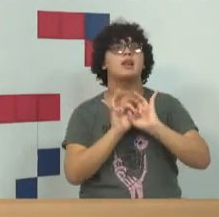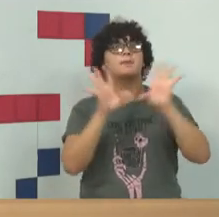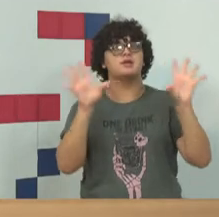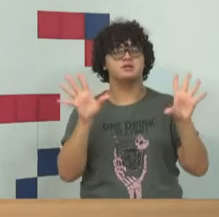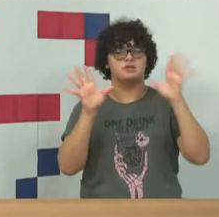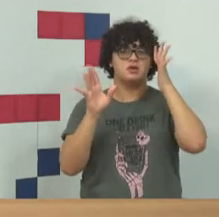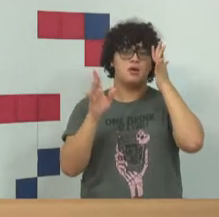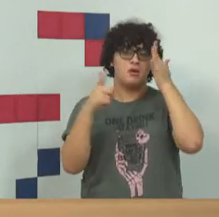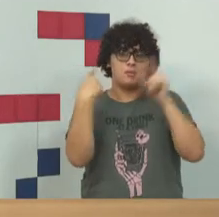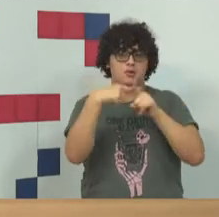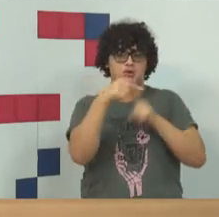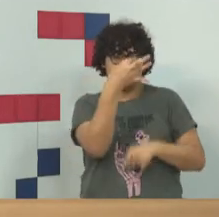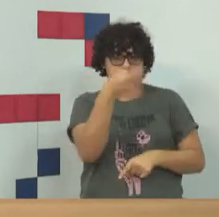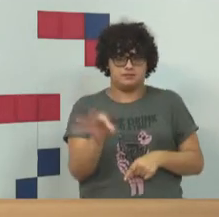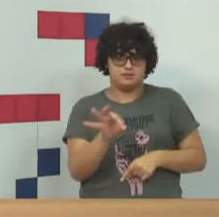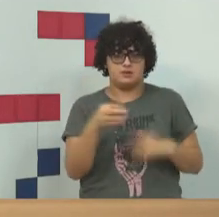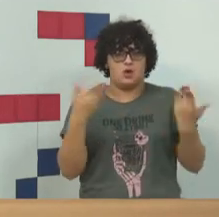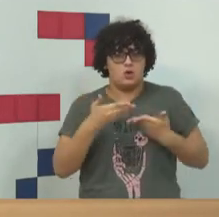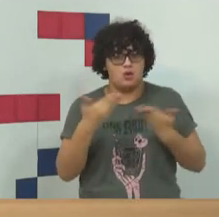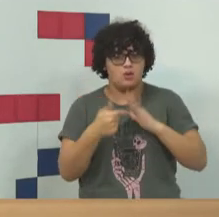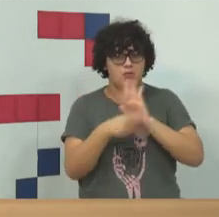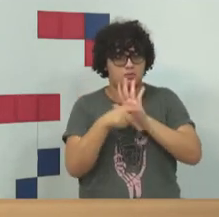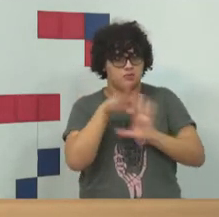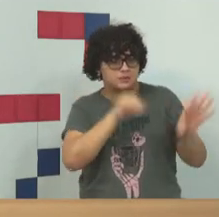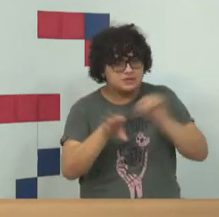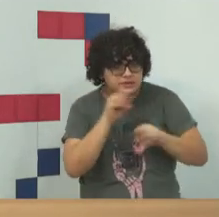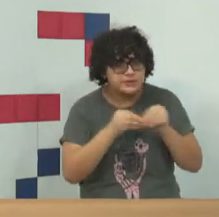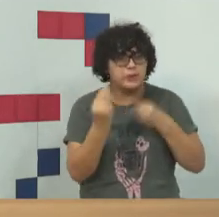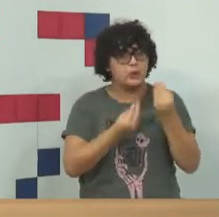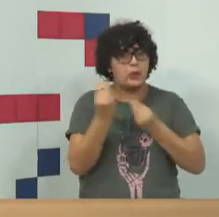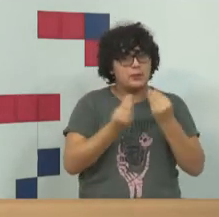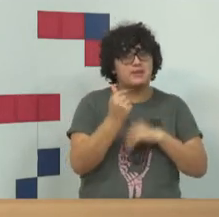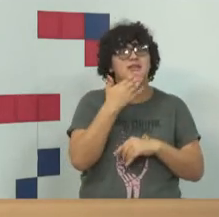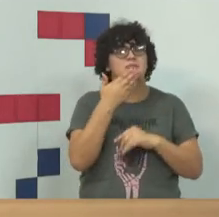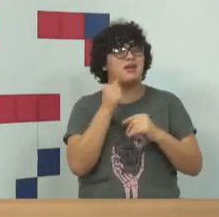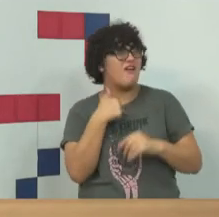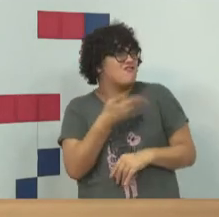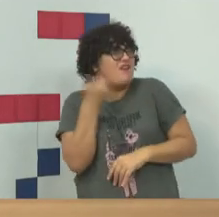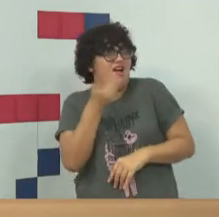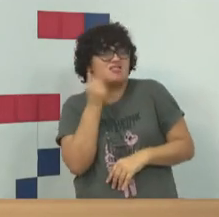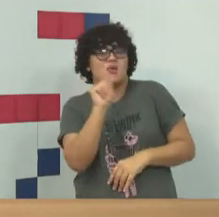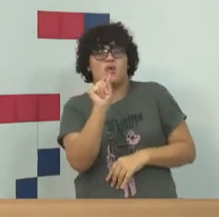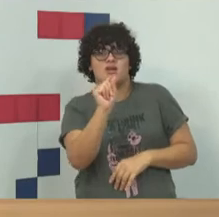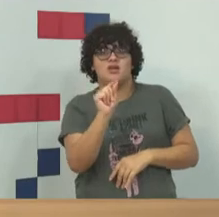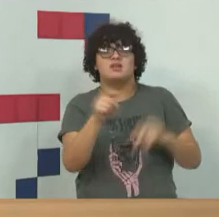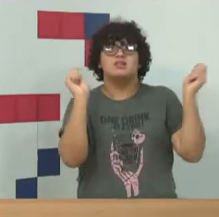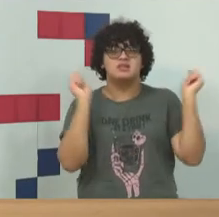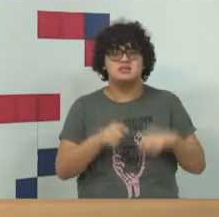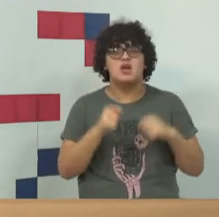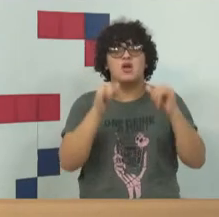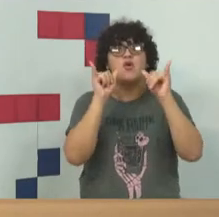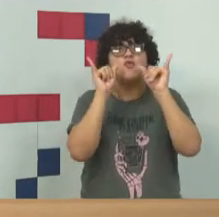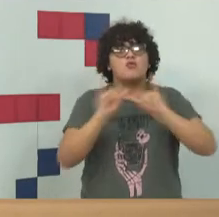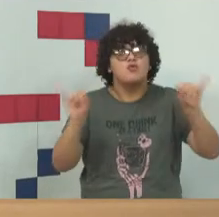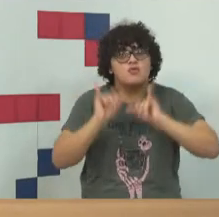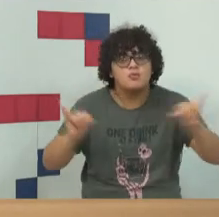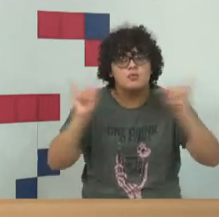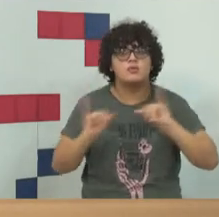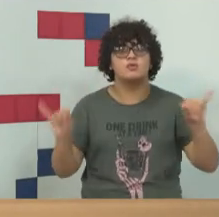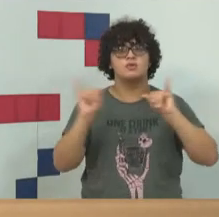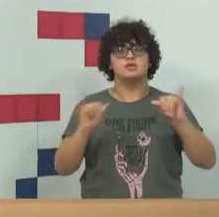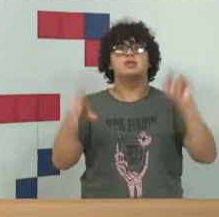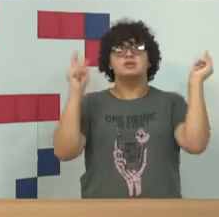porque, de uma certa forma, a gente é manipulado, e aquilo vem tão fácil, essas informações vêm tão fáceis